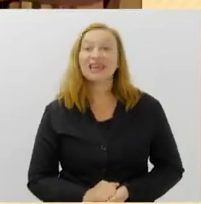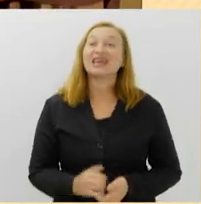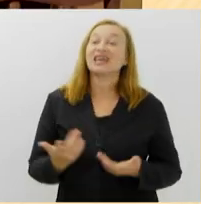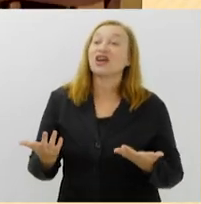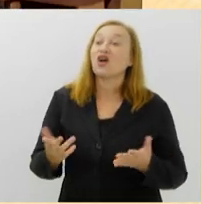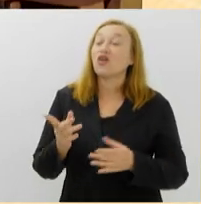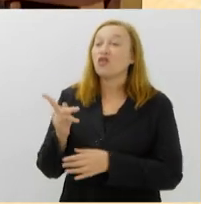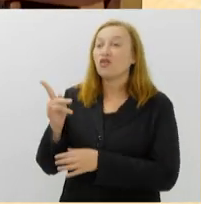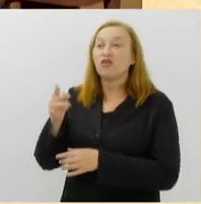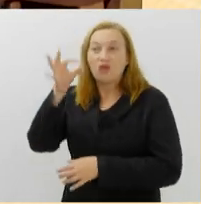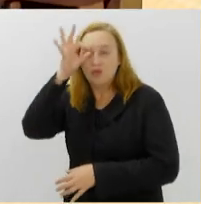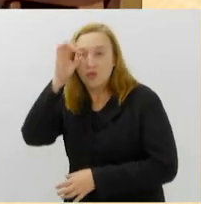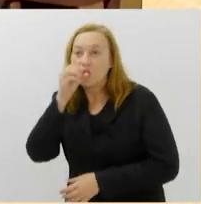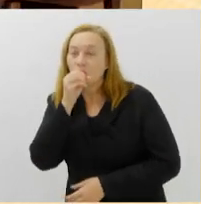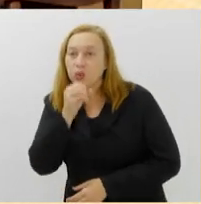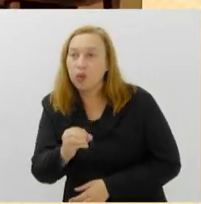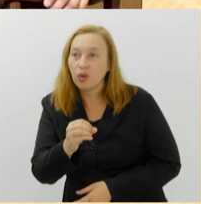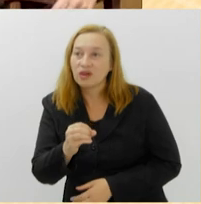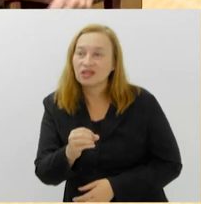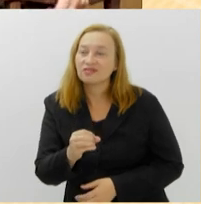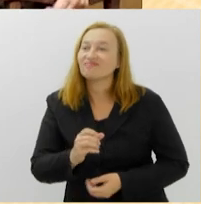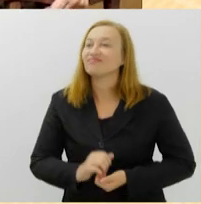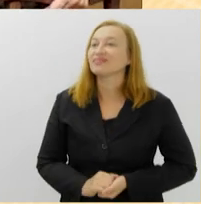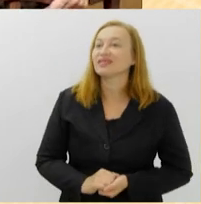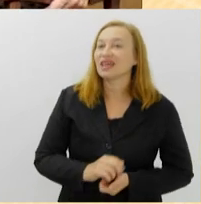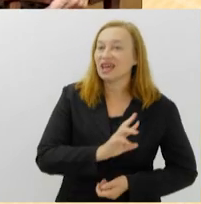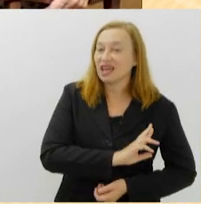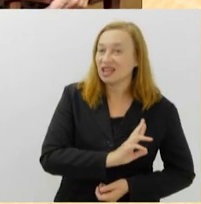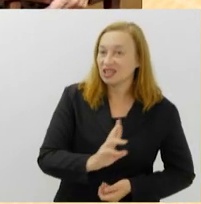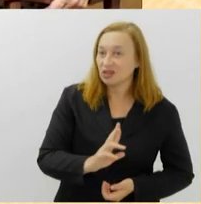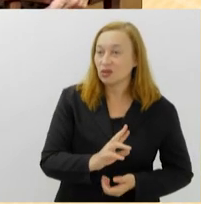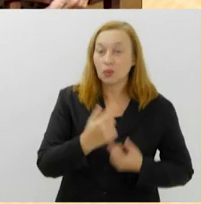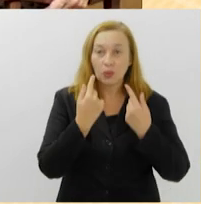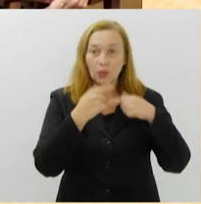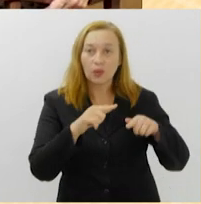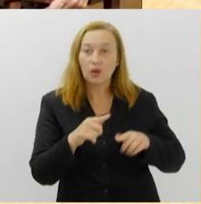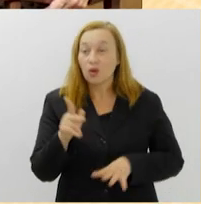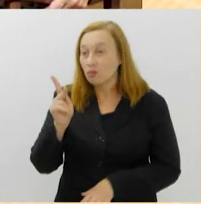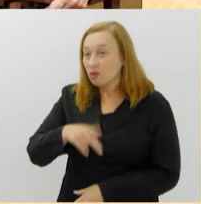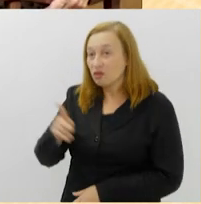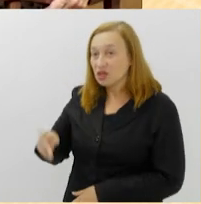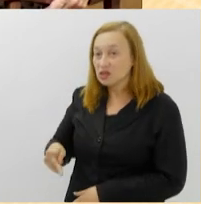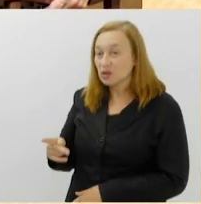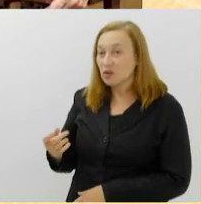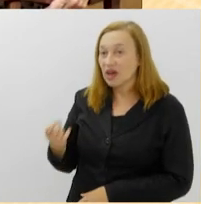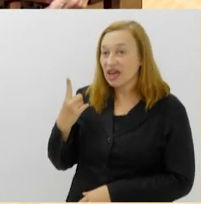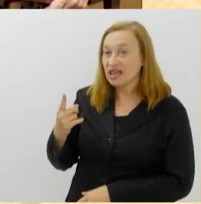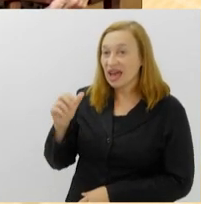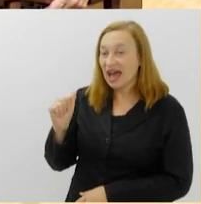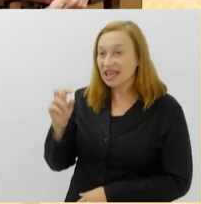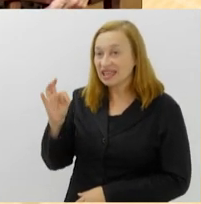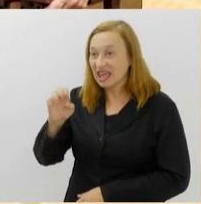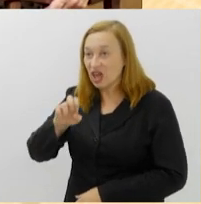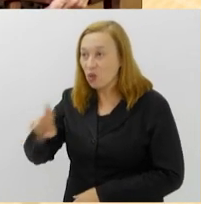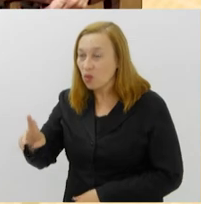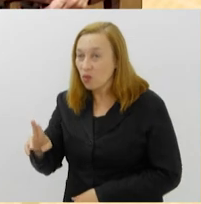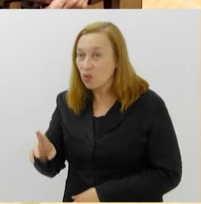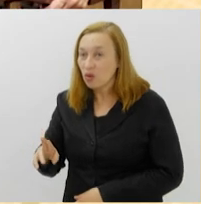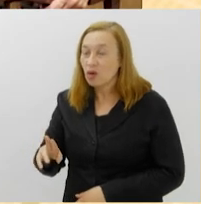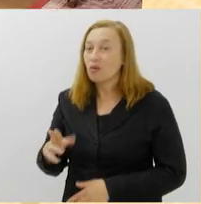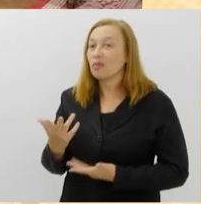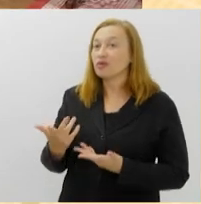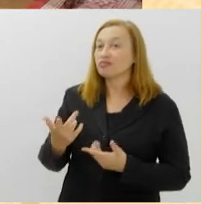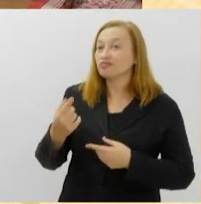Freud, crítico da crença religiosa, recebe Lewis, um professor e ex-ateu, para um debate cheio de sarcasmo e